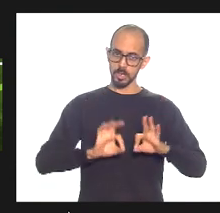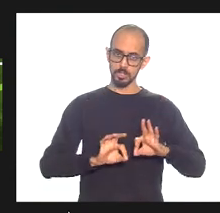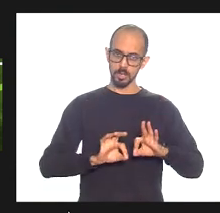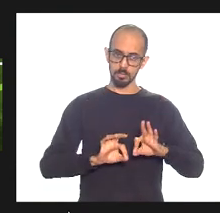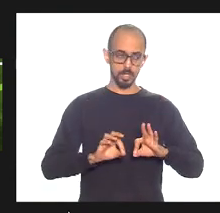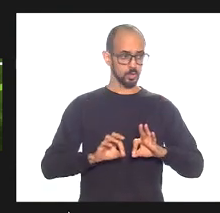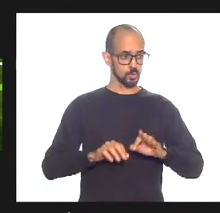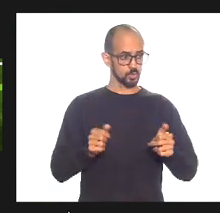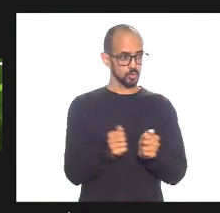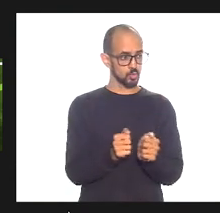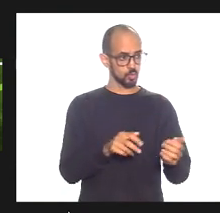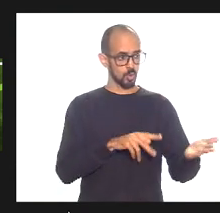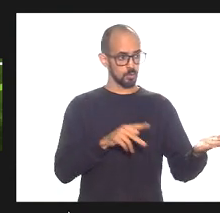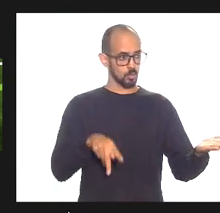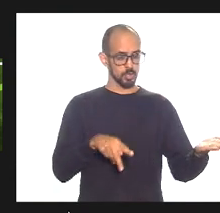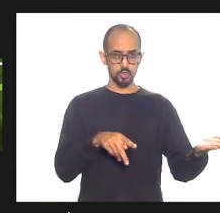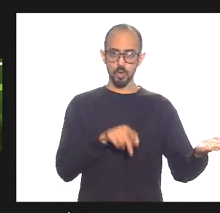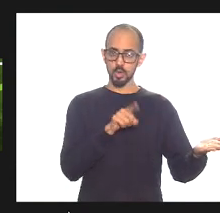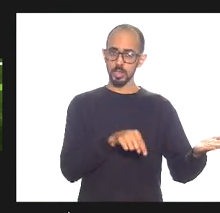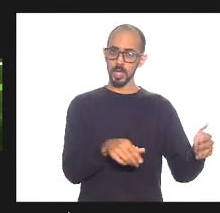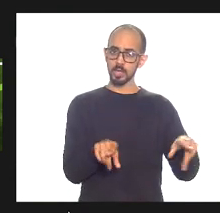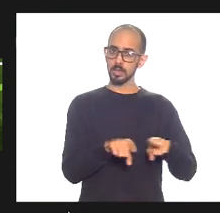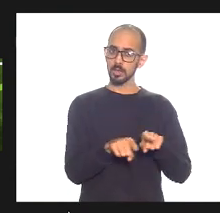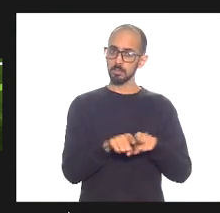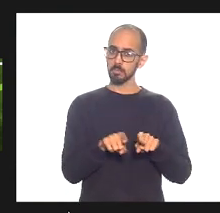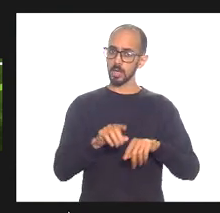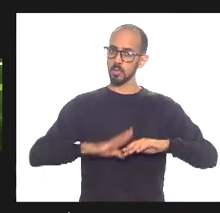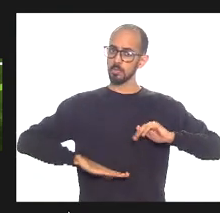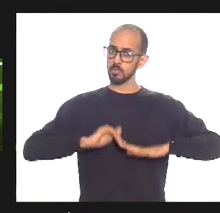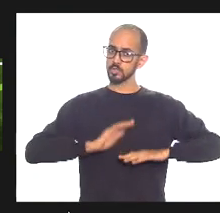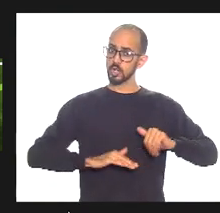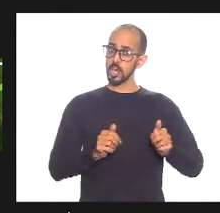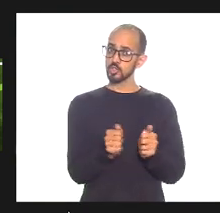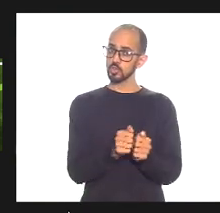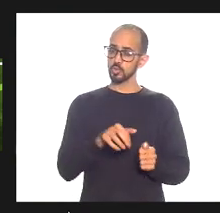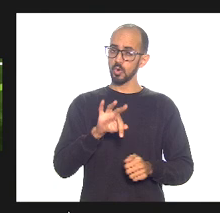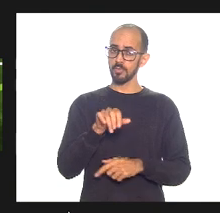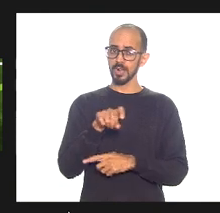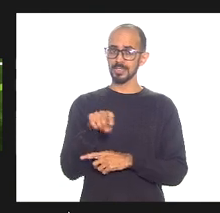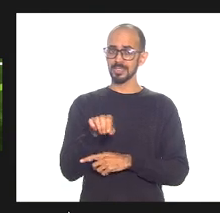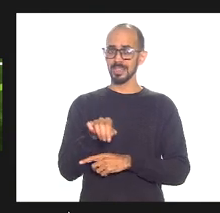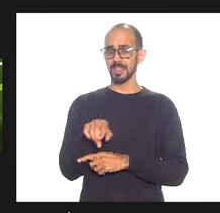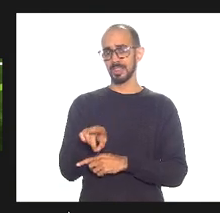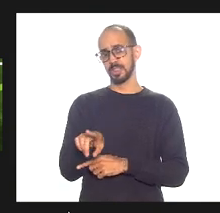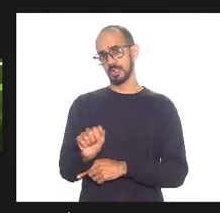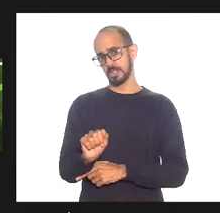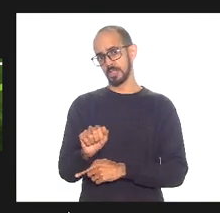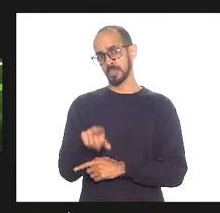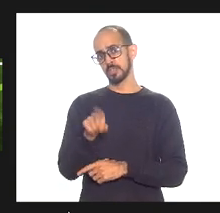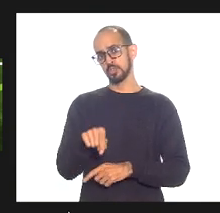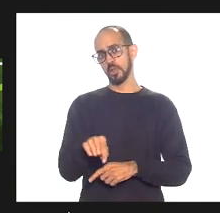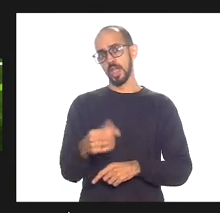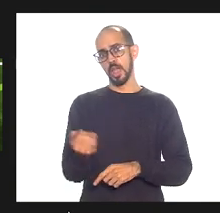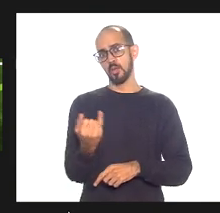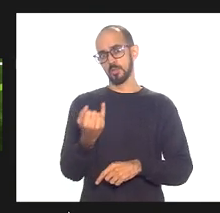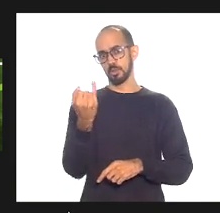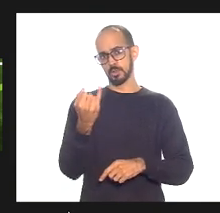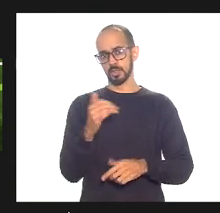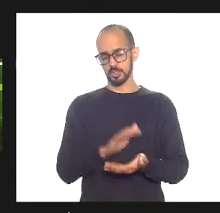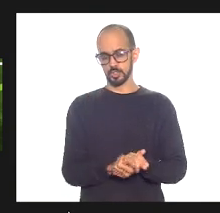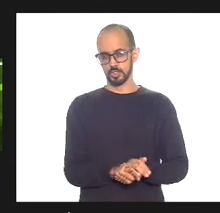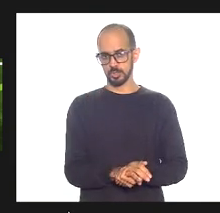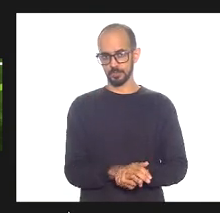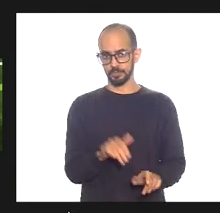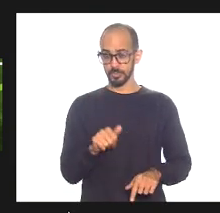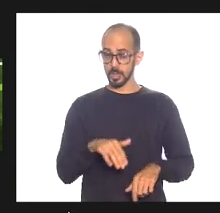do conjunto de especialistas junto com a fazenda para poder aumentar a receita porque esse é o ponto central para o aumentar a receita